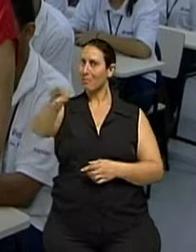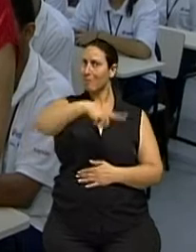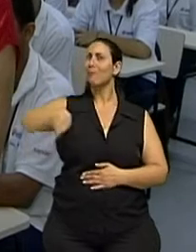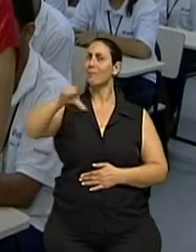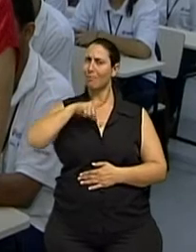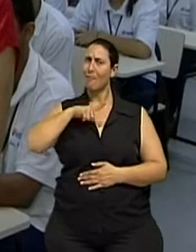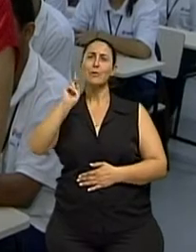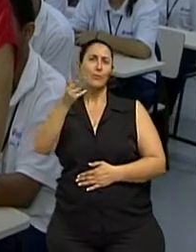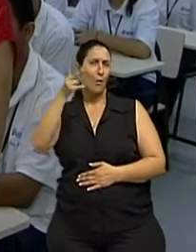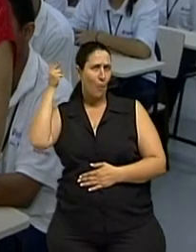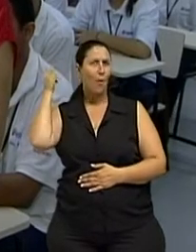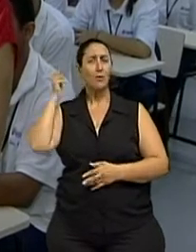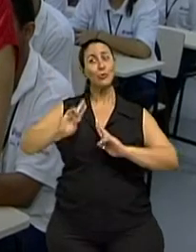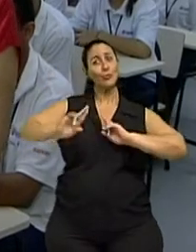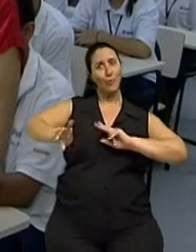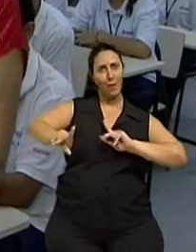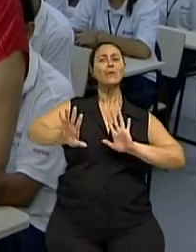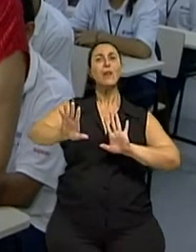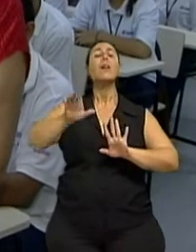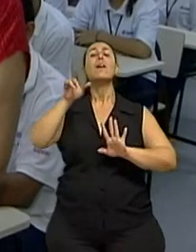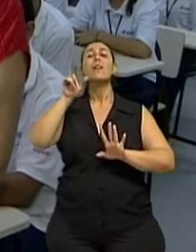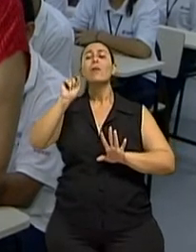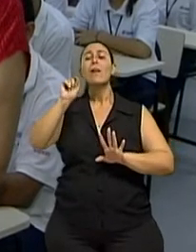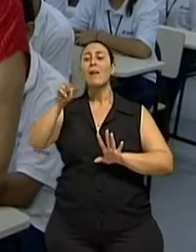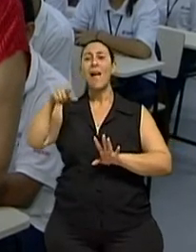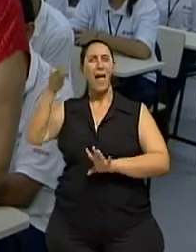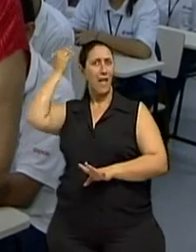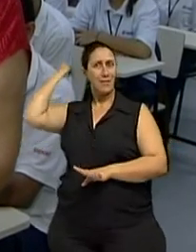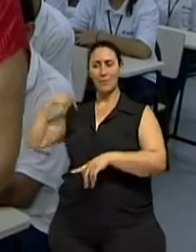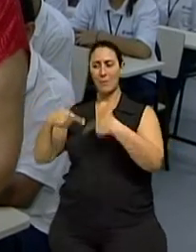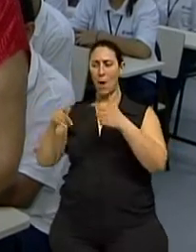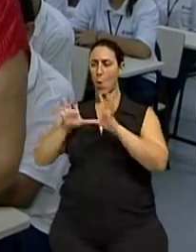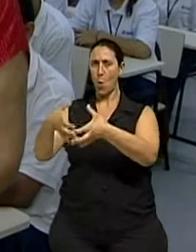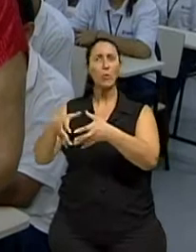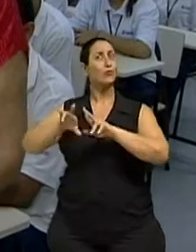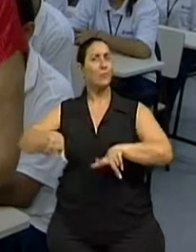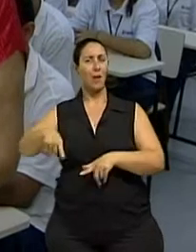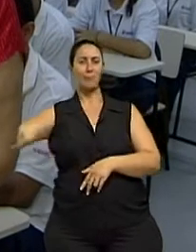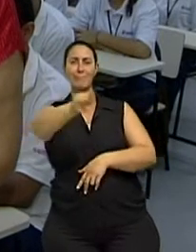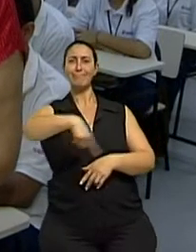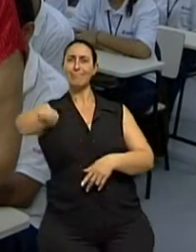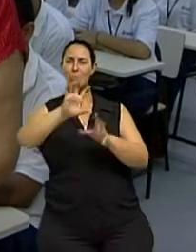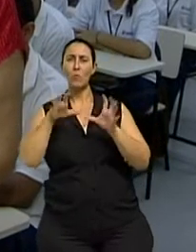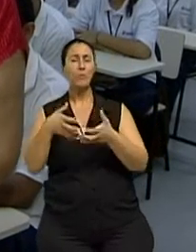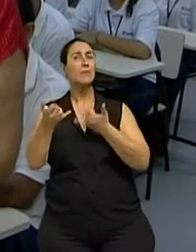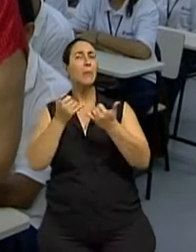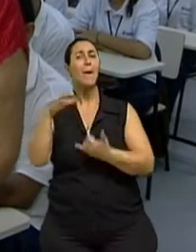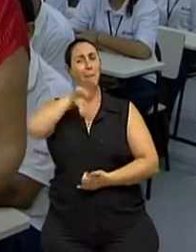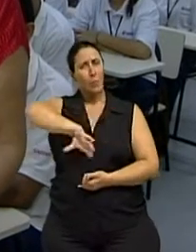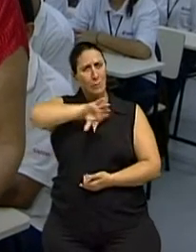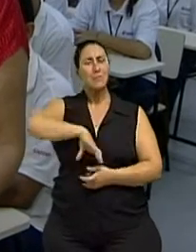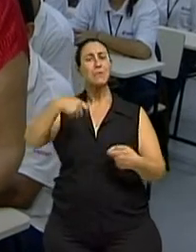bastante longa, completamente diferente daquele tipo de alunos com os quais eu trabalhei. Então, entremeadas as noções de língua portuguesa,